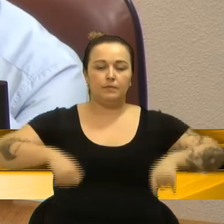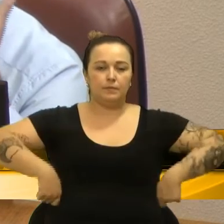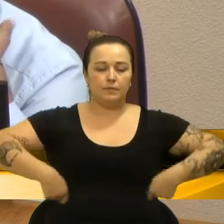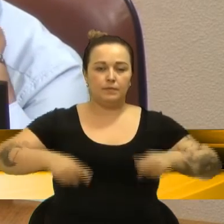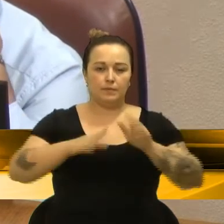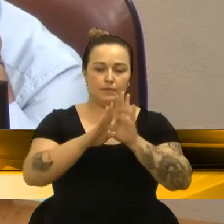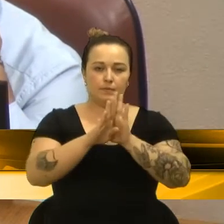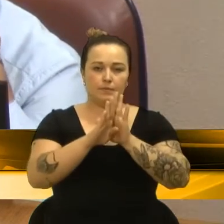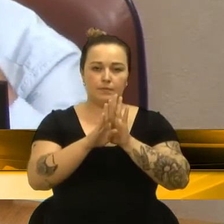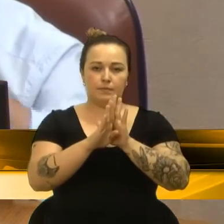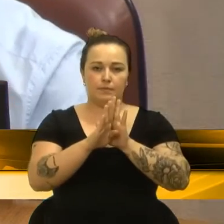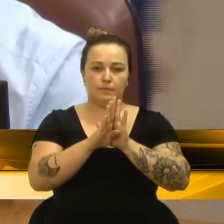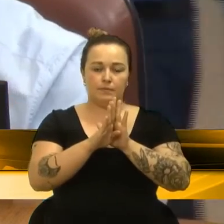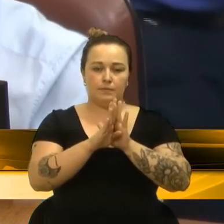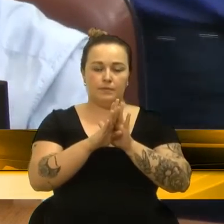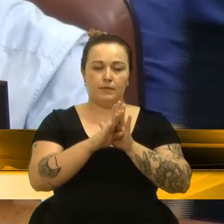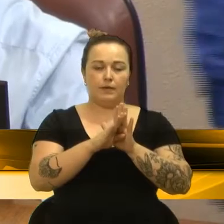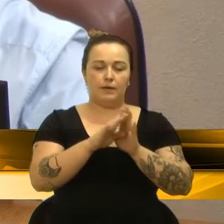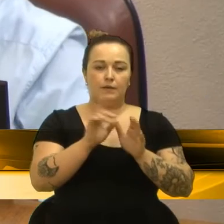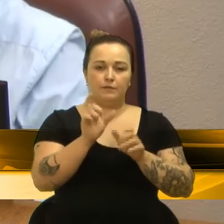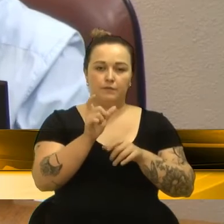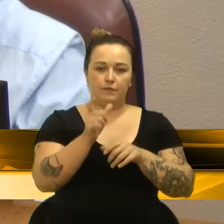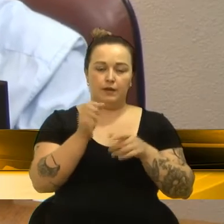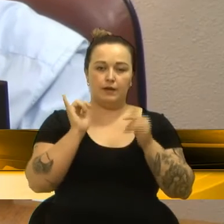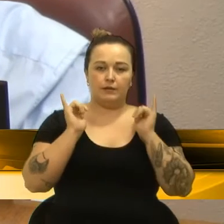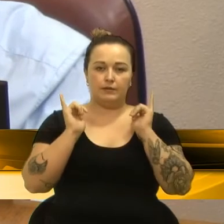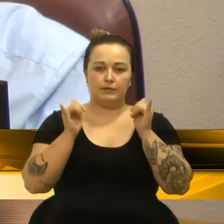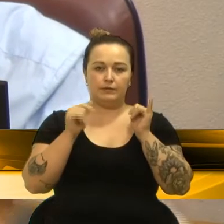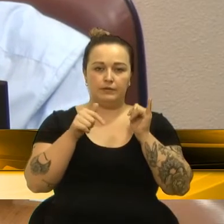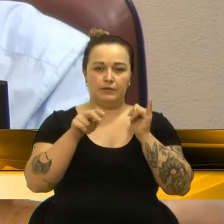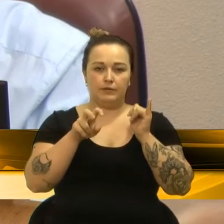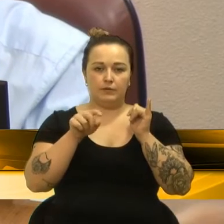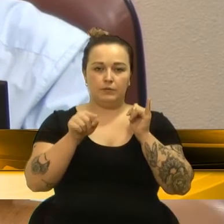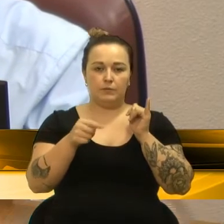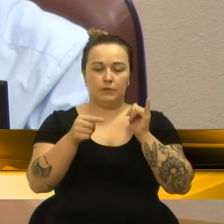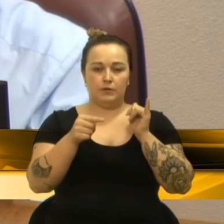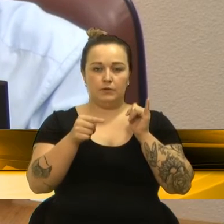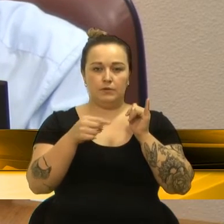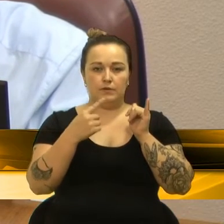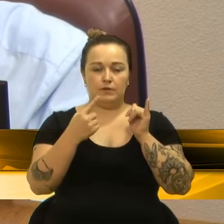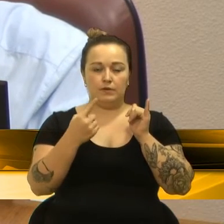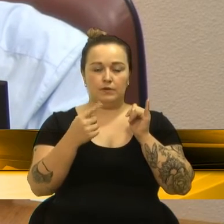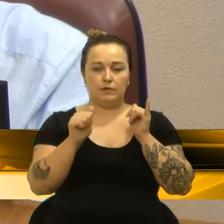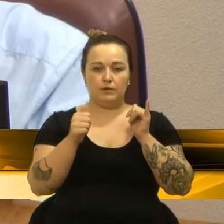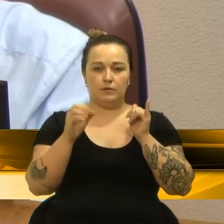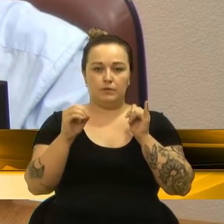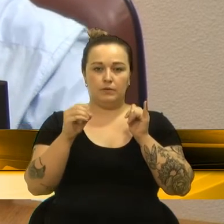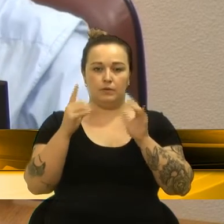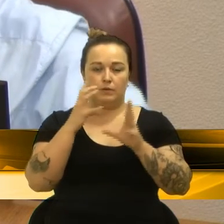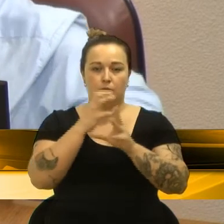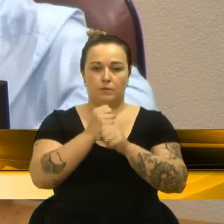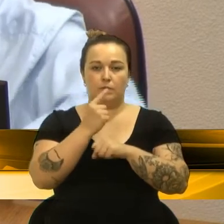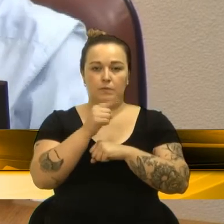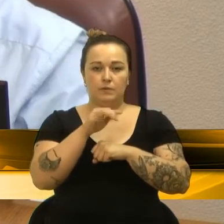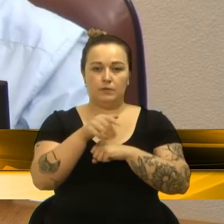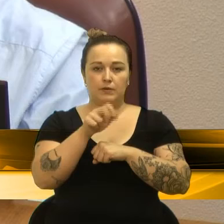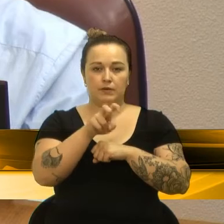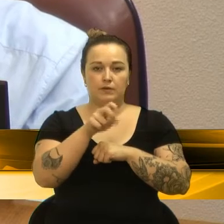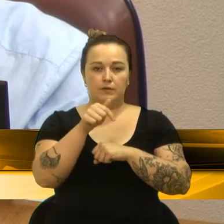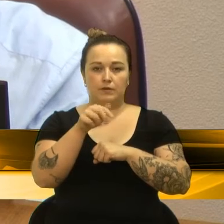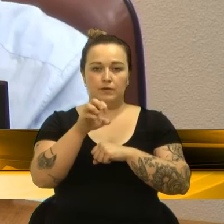benefícios, vale de transporte e auxílio alimentação 75.180, subtotal 1.578